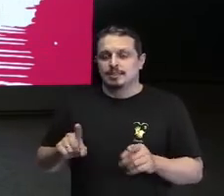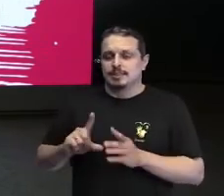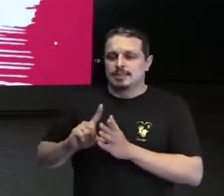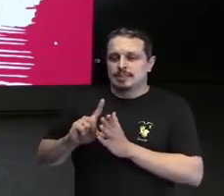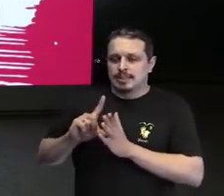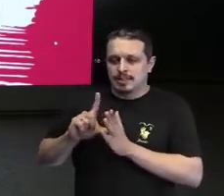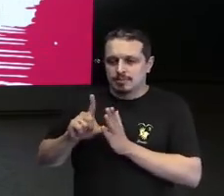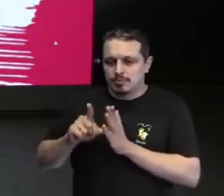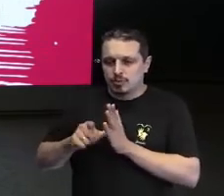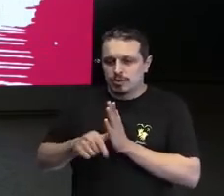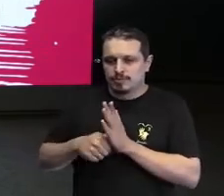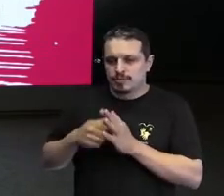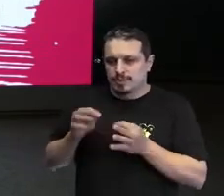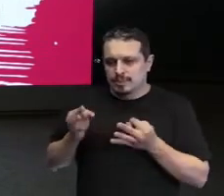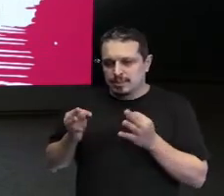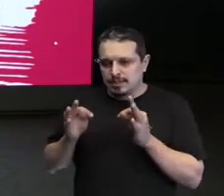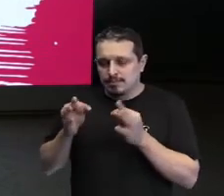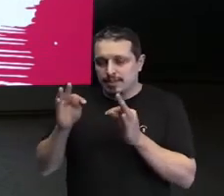Esse período mais inicial.